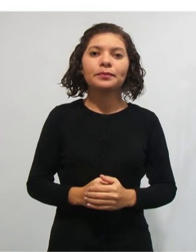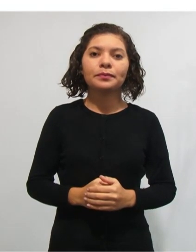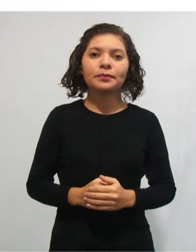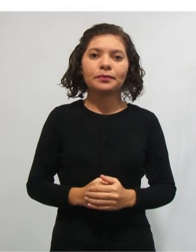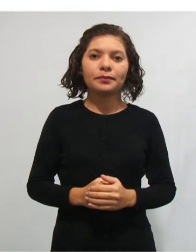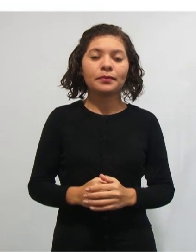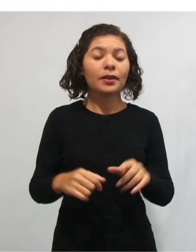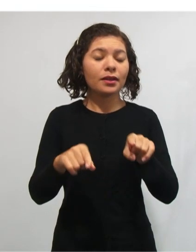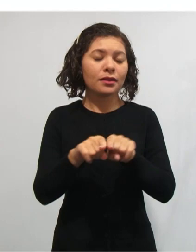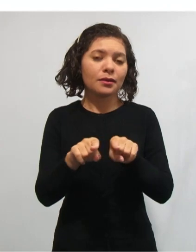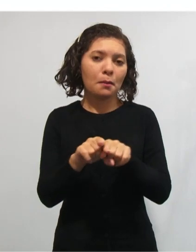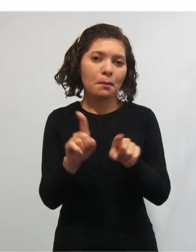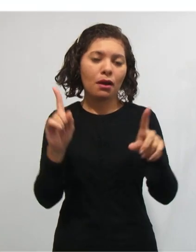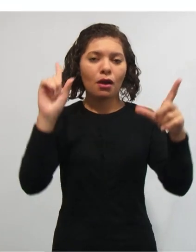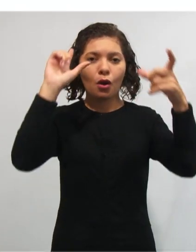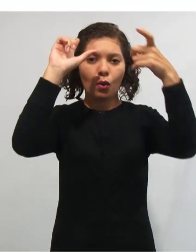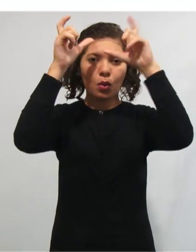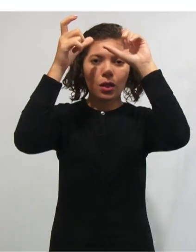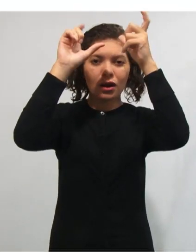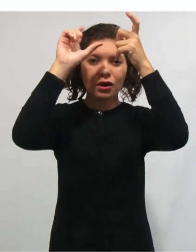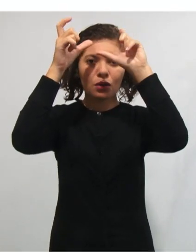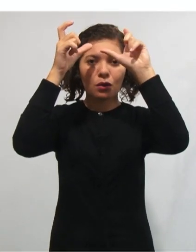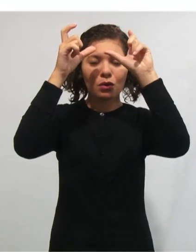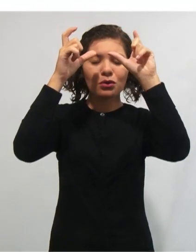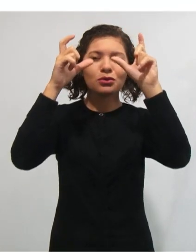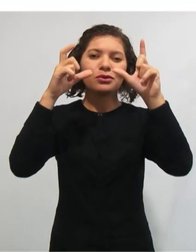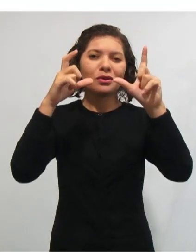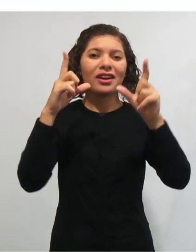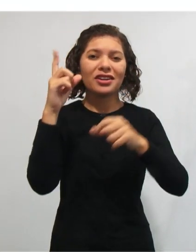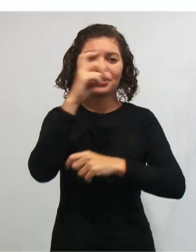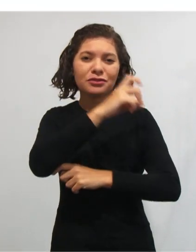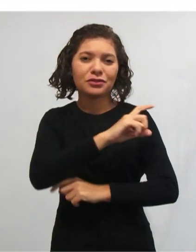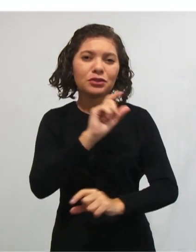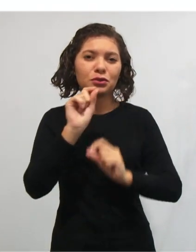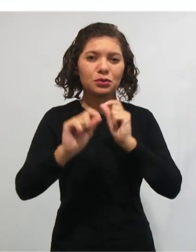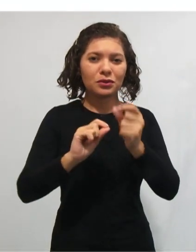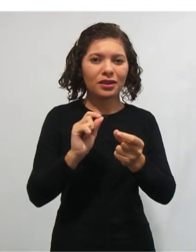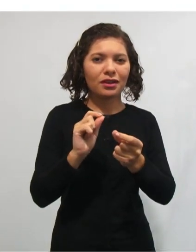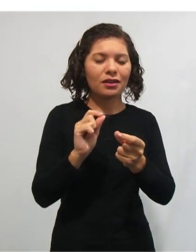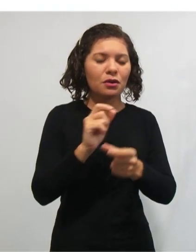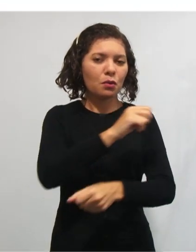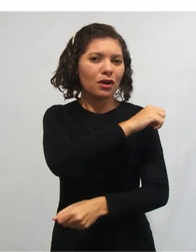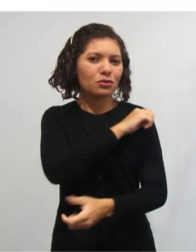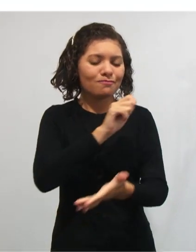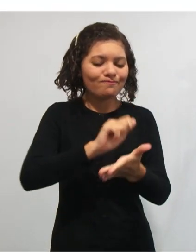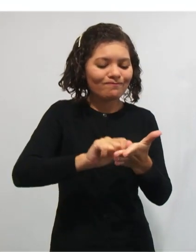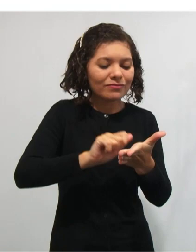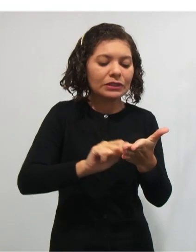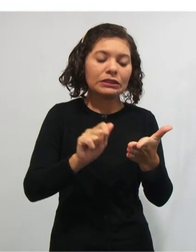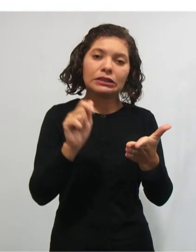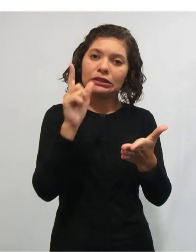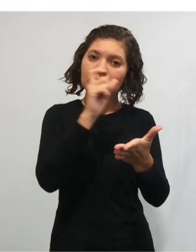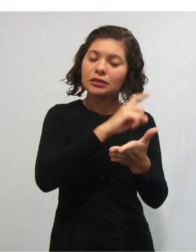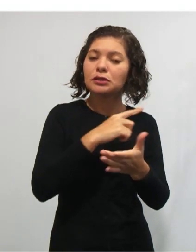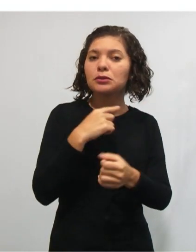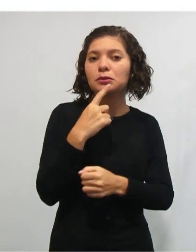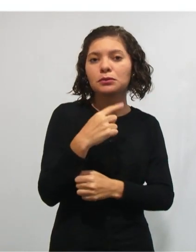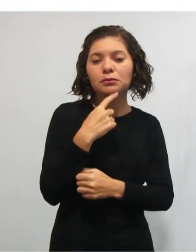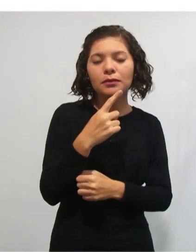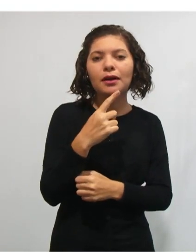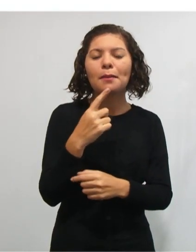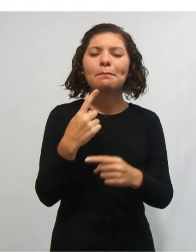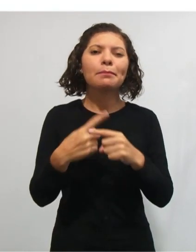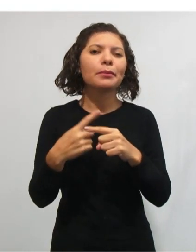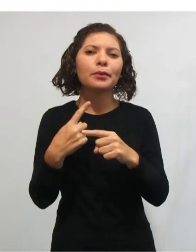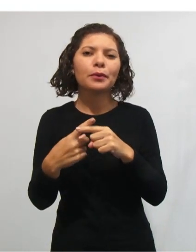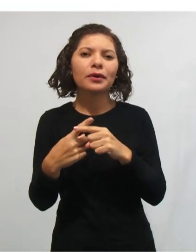Esse transtorno de aprendizagem, ela traz prejuízo à expressão escrita, como você pode ver aqui no nosso slide. Isso ocorre devido